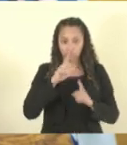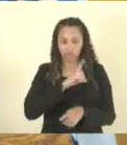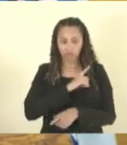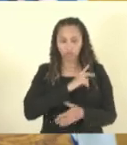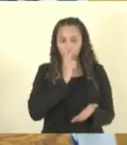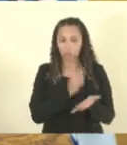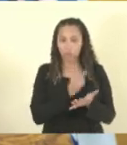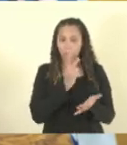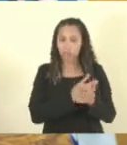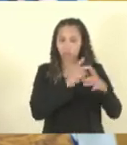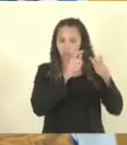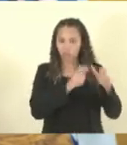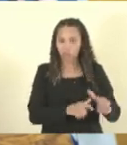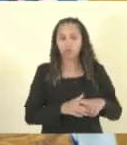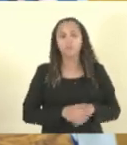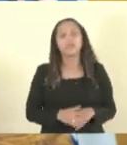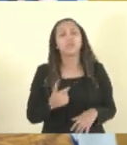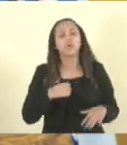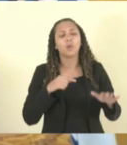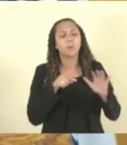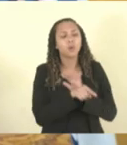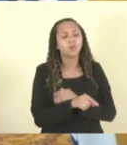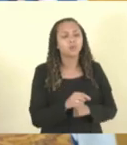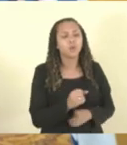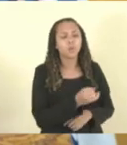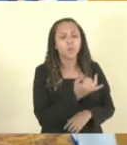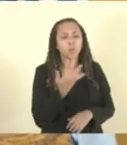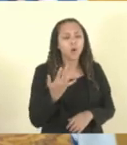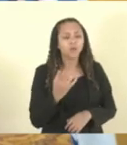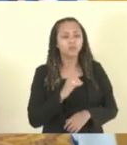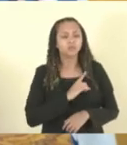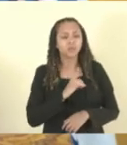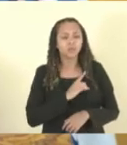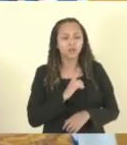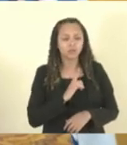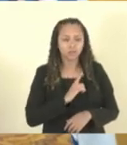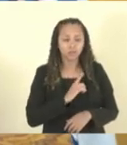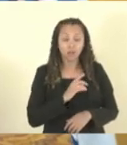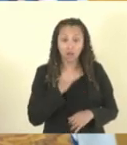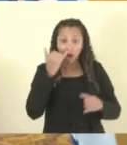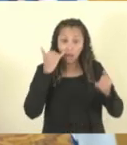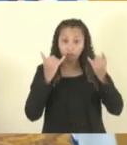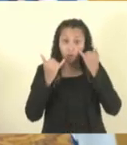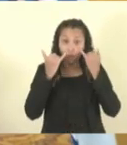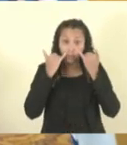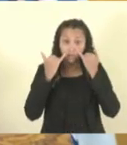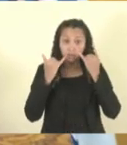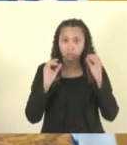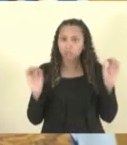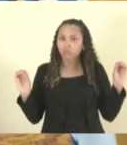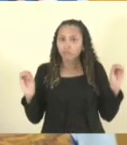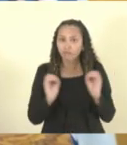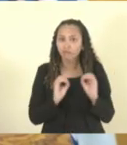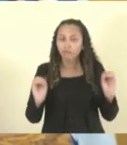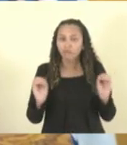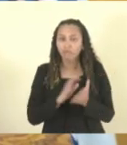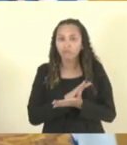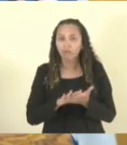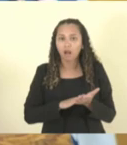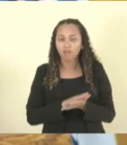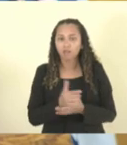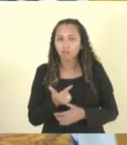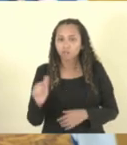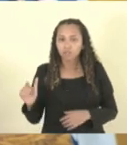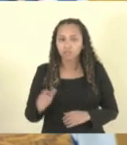Eu fui perguntar quantos delegados haviam naquela delegacia? A informação? Nenhum. Fui